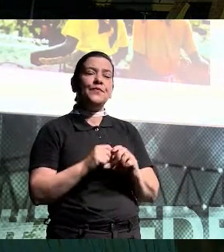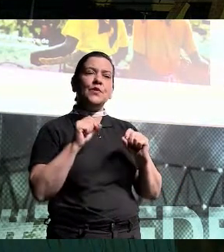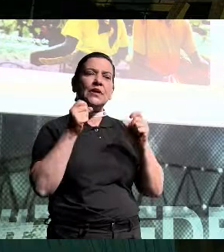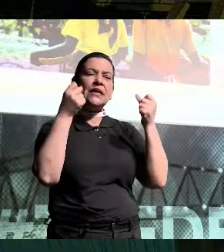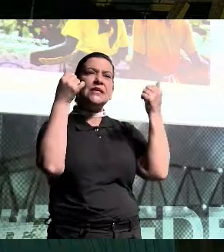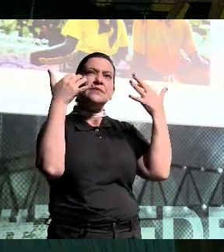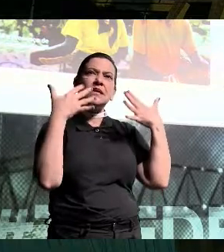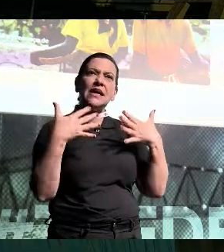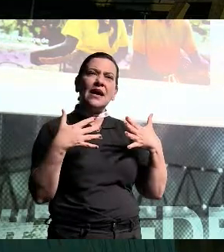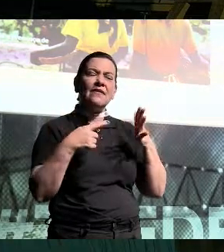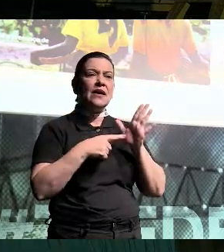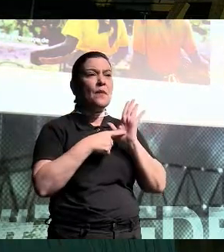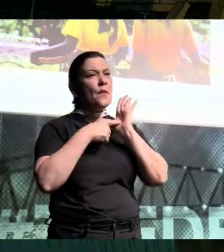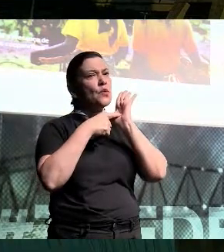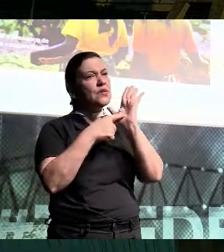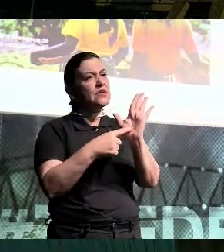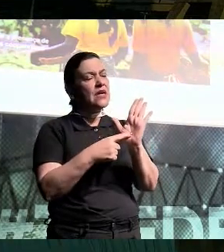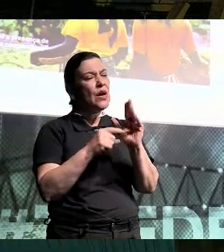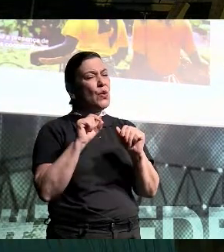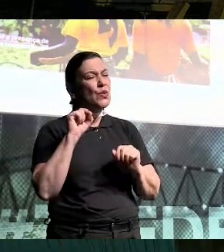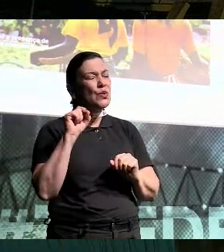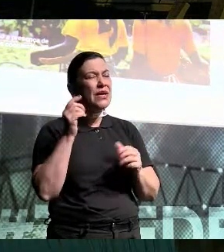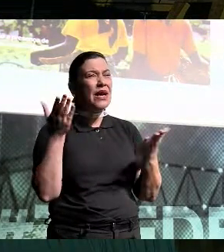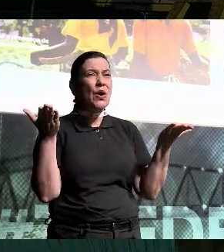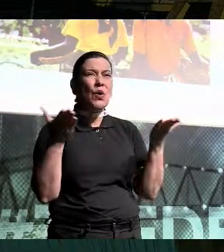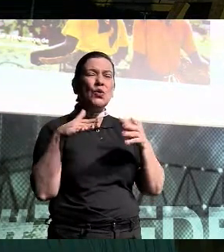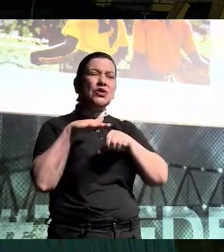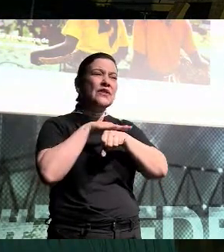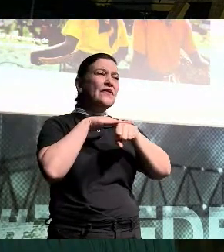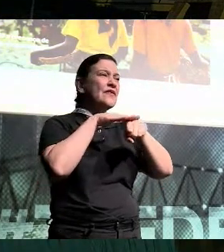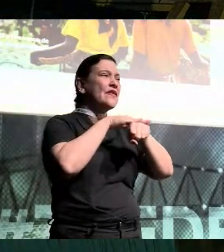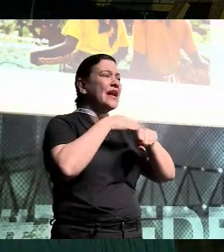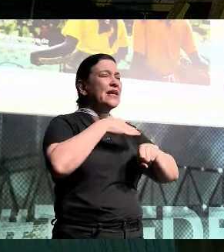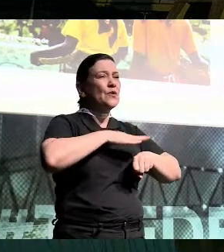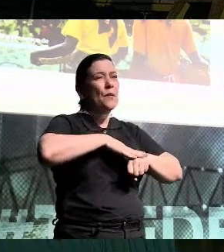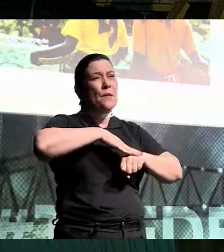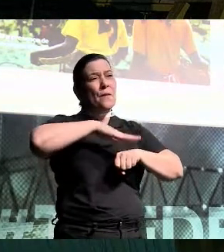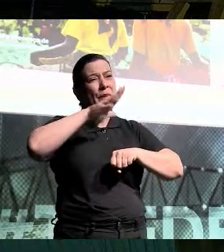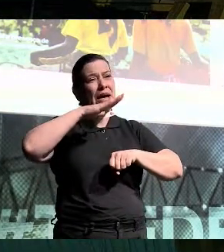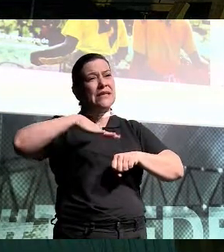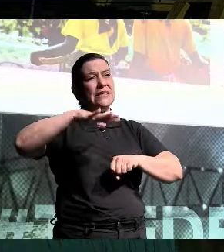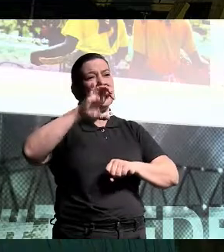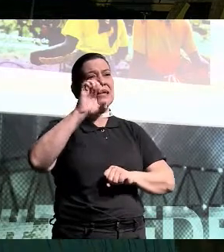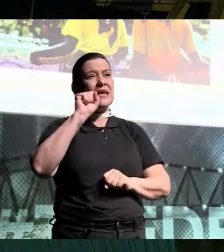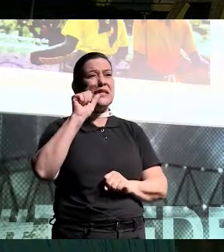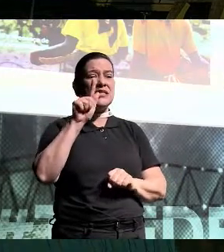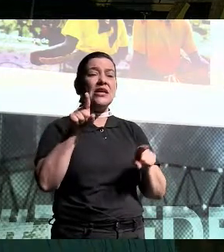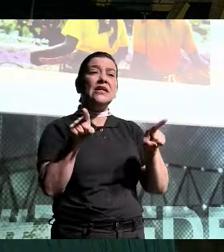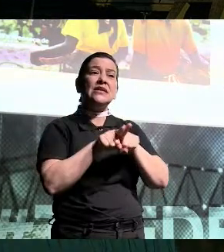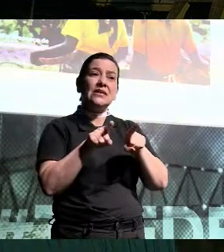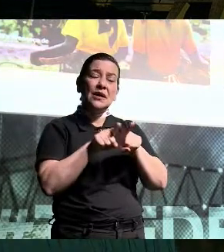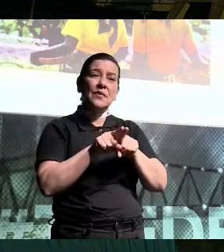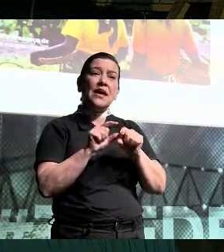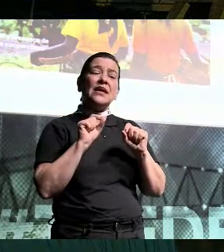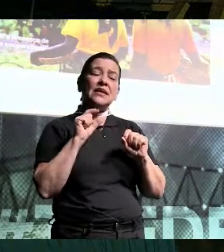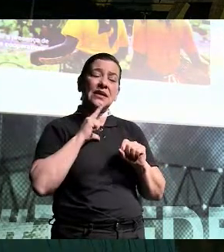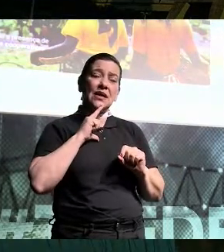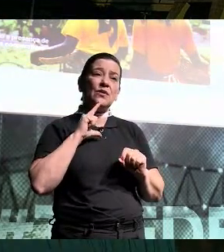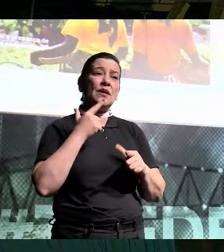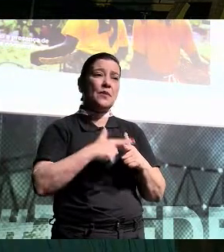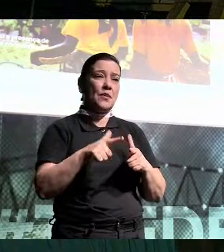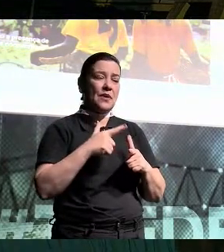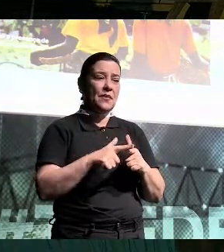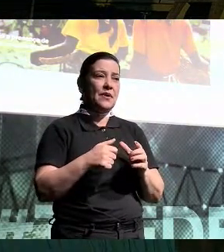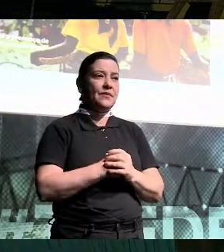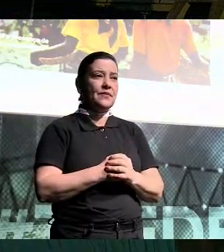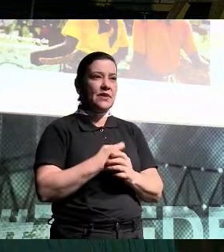que tentava mostrar o que é que tem sido mais falado dentro do ESG e como é que tem também um gap aqui dentro. Deixa eu ver se